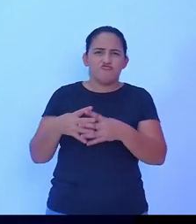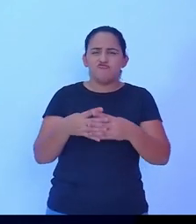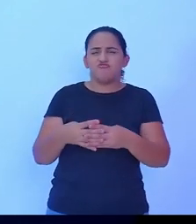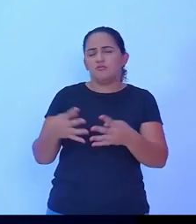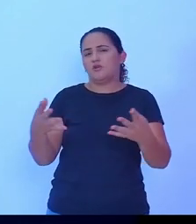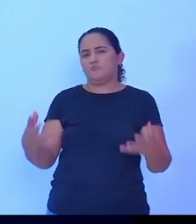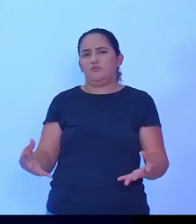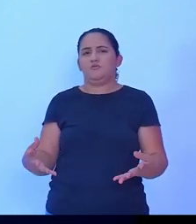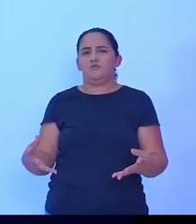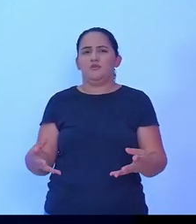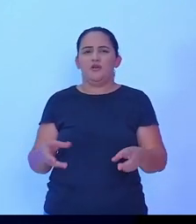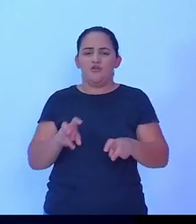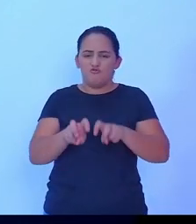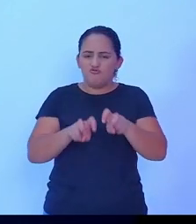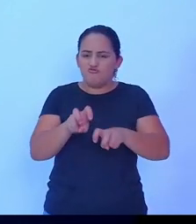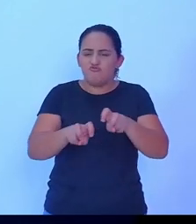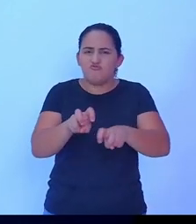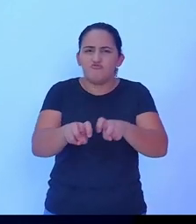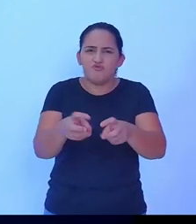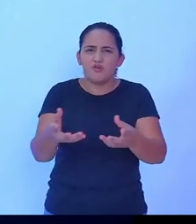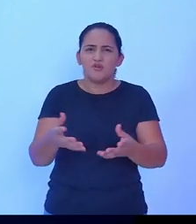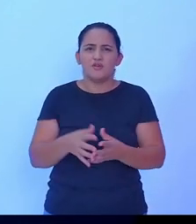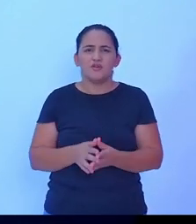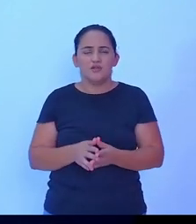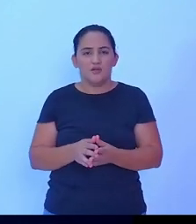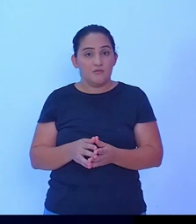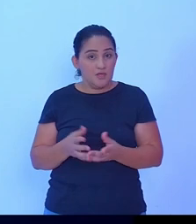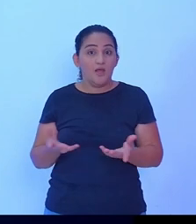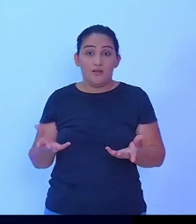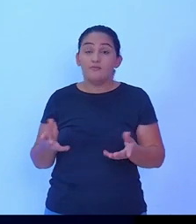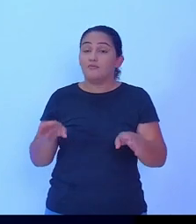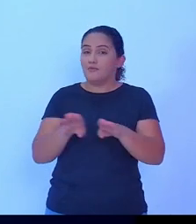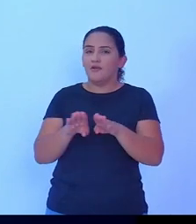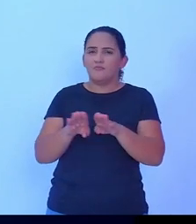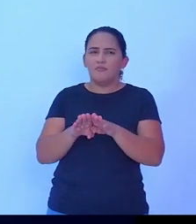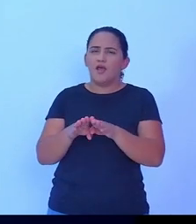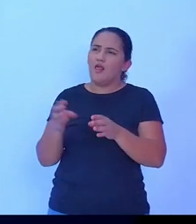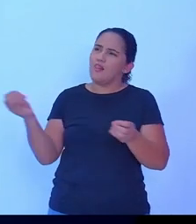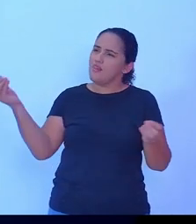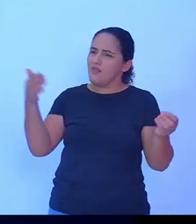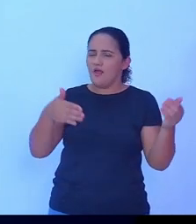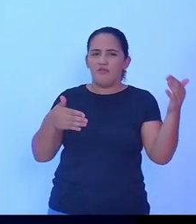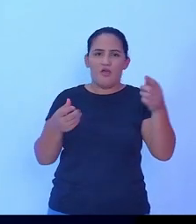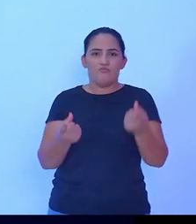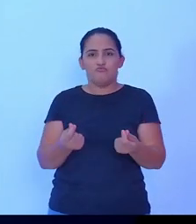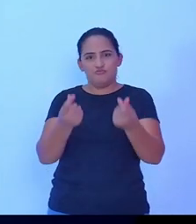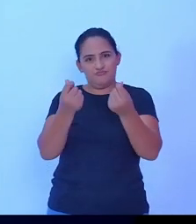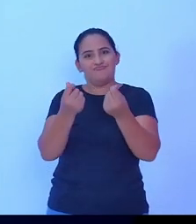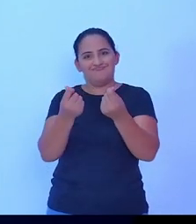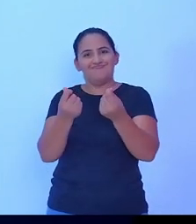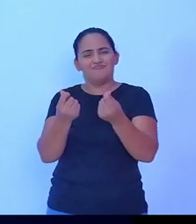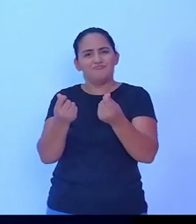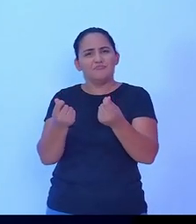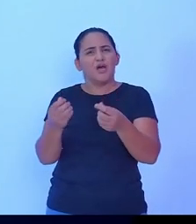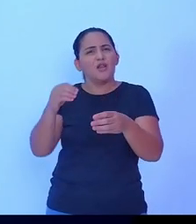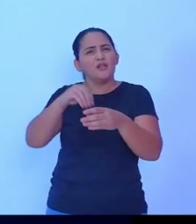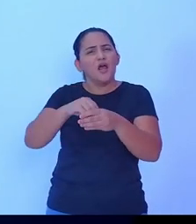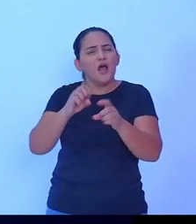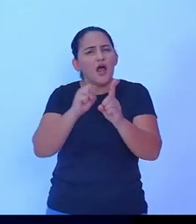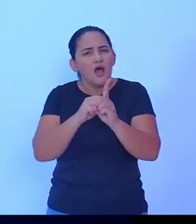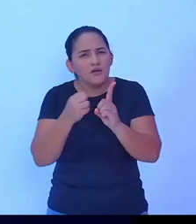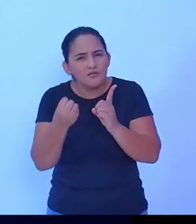dar incentivo a ele, porque ele vai gerar receita, ele vai gerar renda, alimento de qualidade. Então, a agricultura familiar é